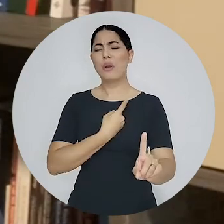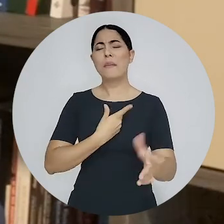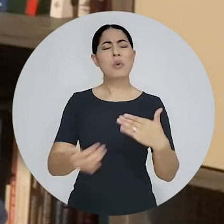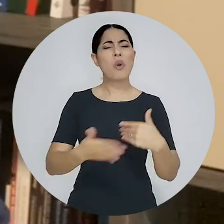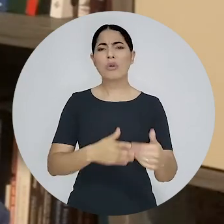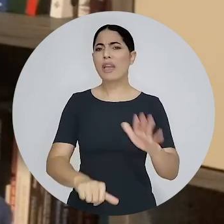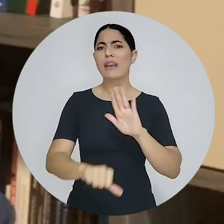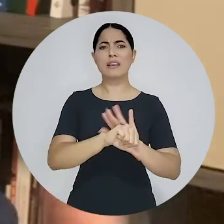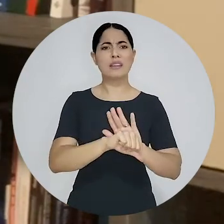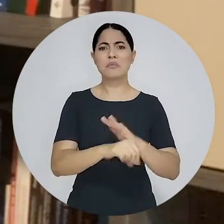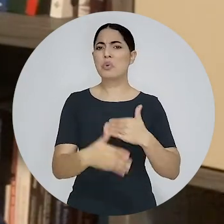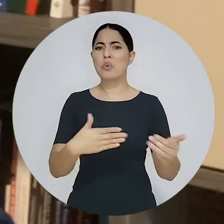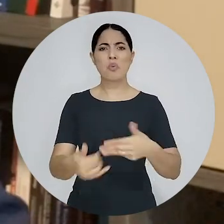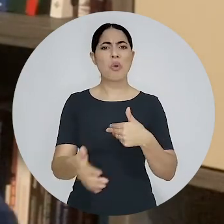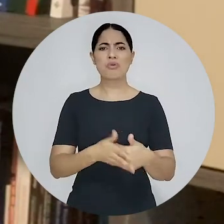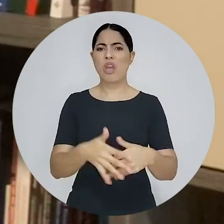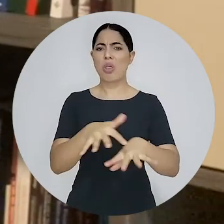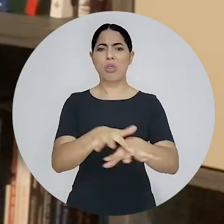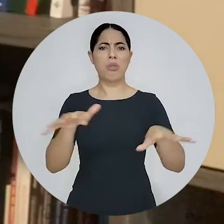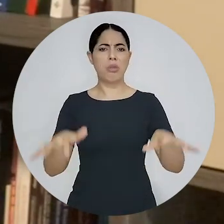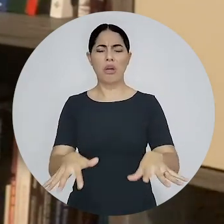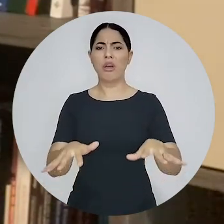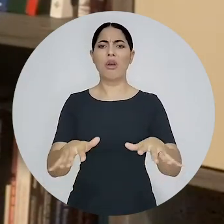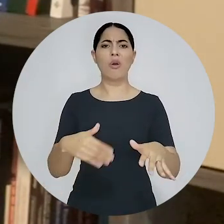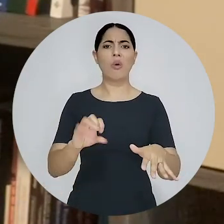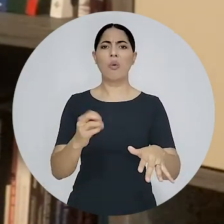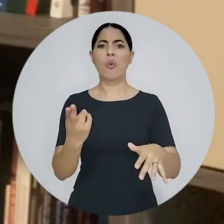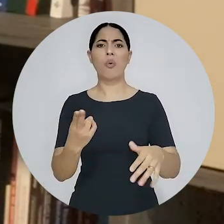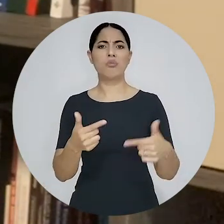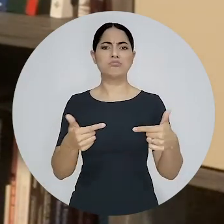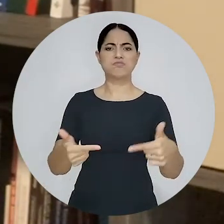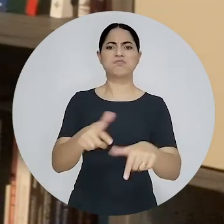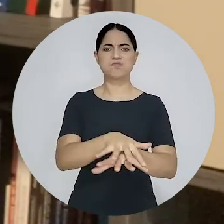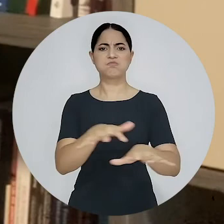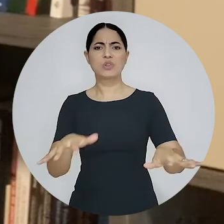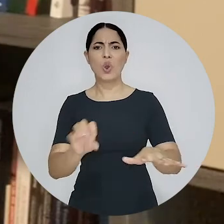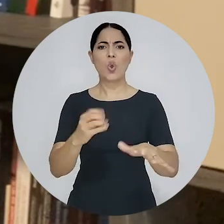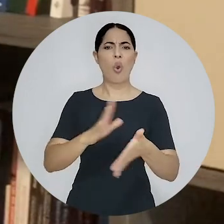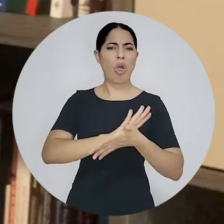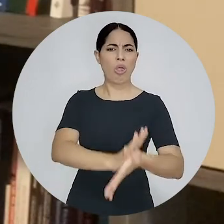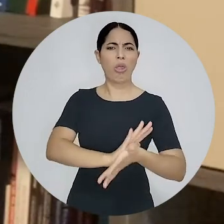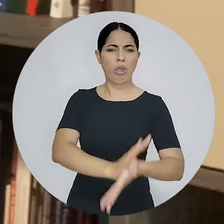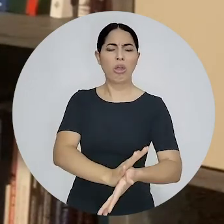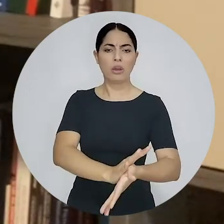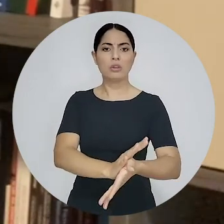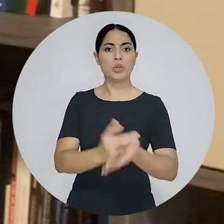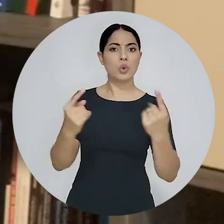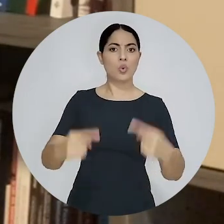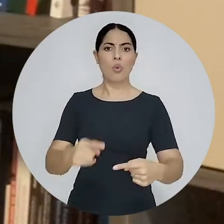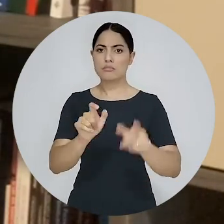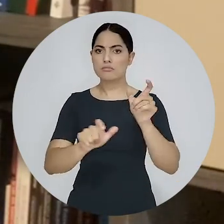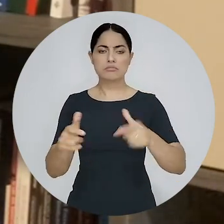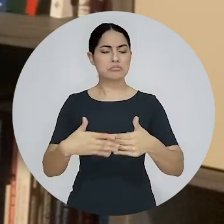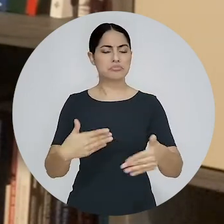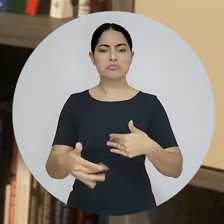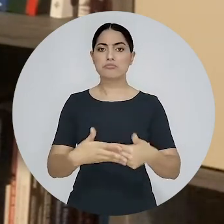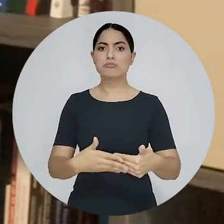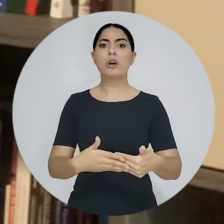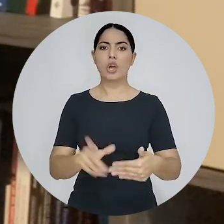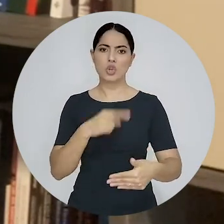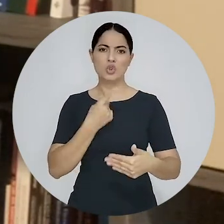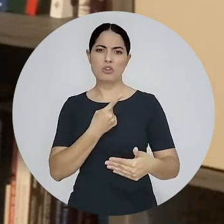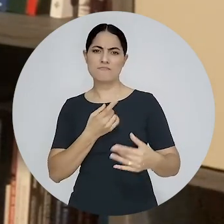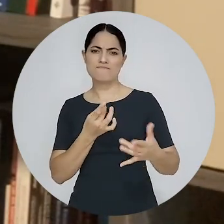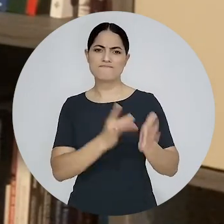com veemência todo e qualquer crime e todo e qualquer ato discriminador, todo o ato de exclusão, todo o ato de preconceito contra as